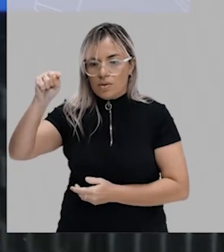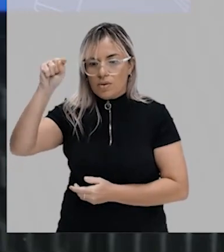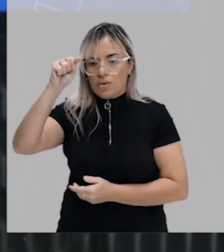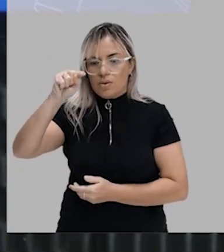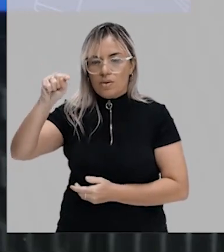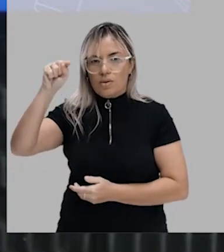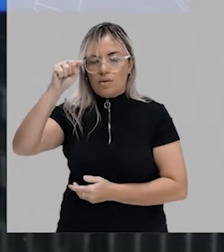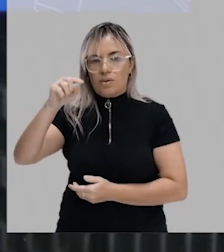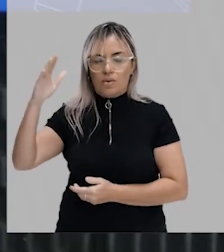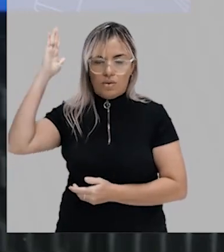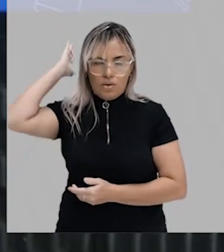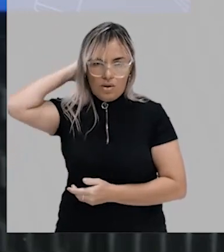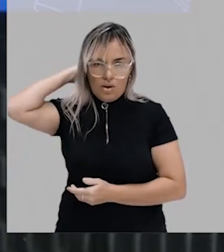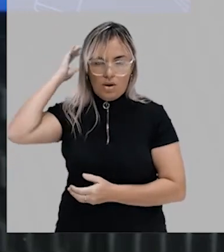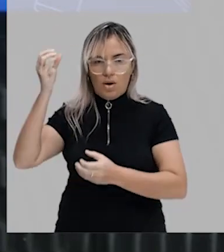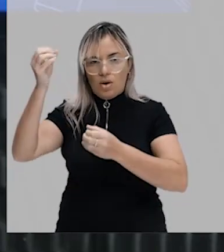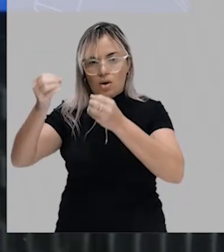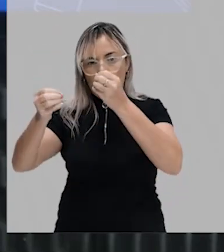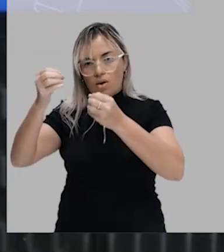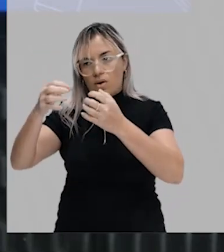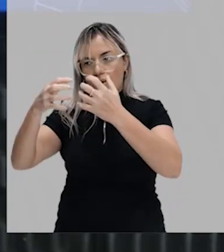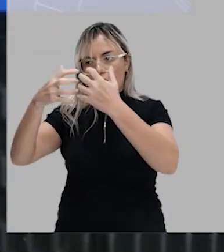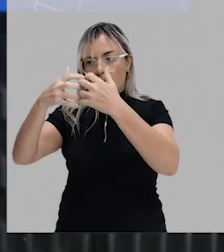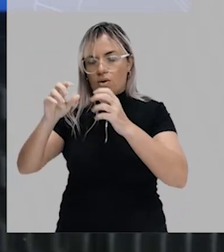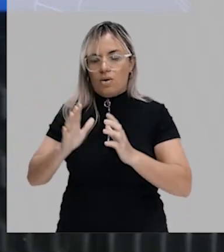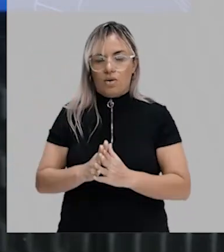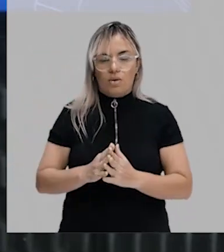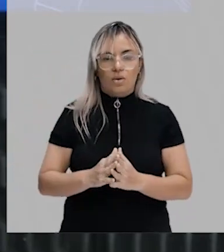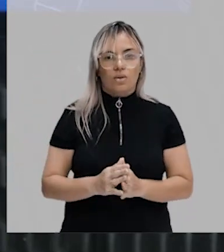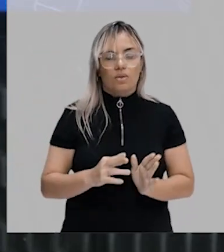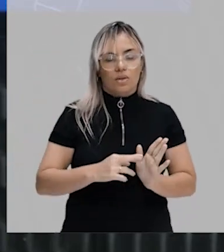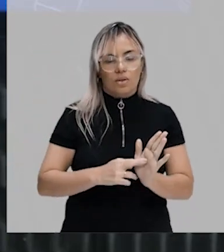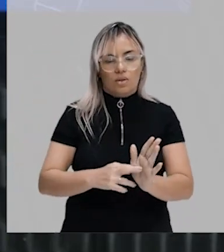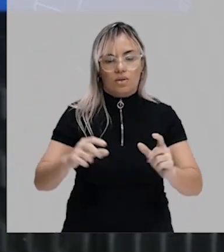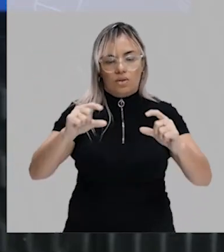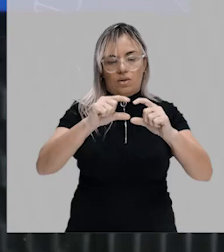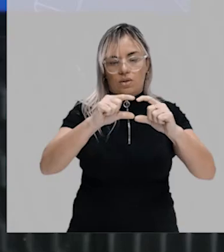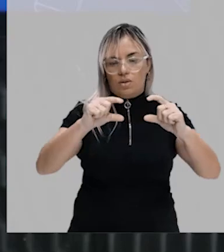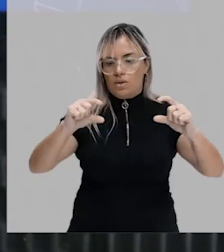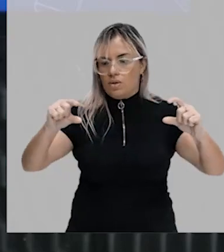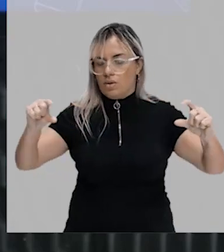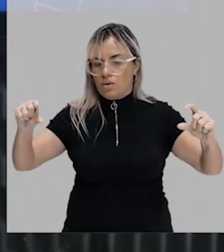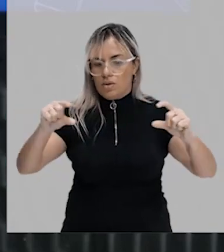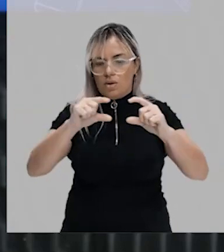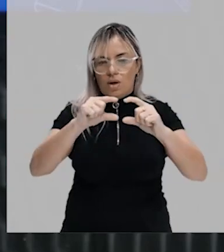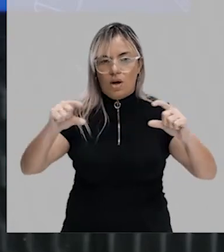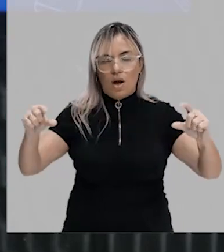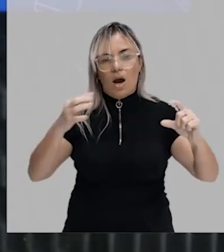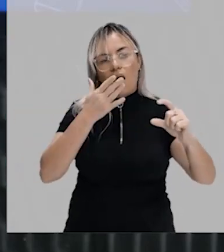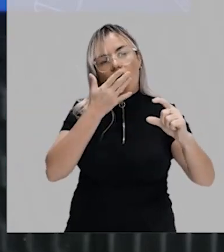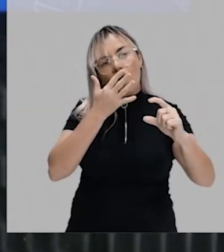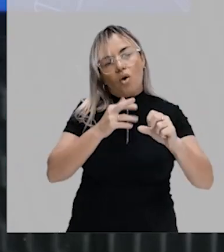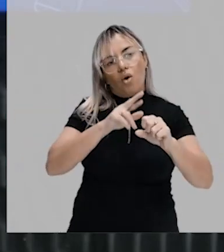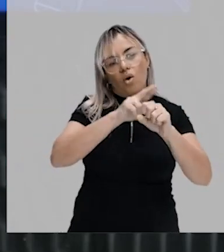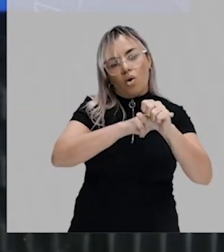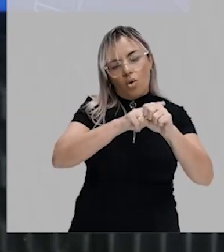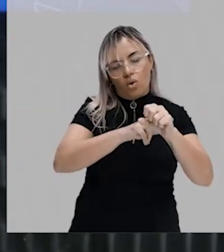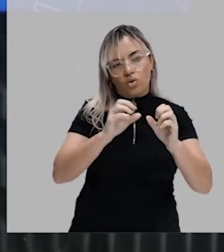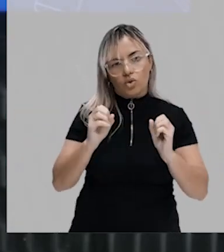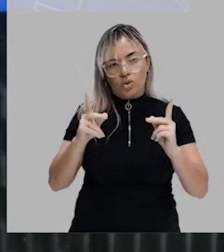do dorso é o tubo nervoso, tá? Que tá sendo representado por esse bastãozinho que é um pouquinho roxo, ok?